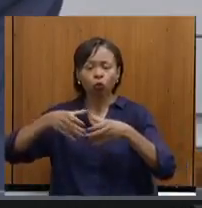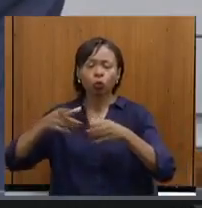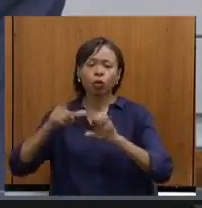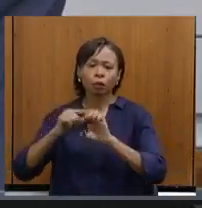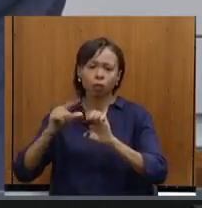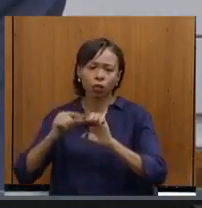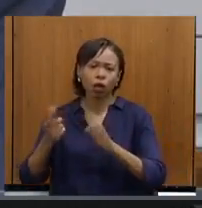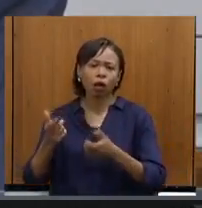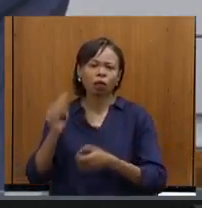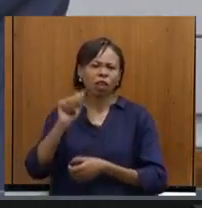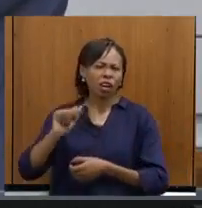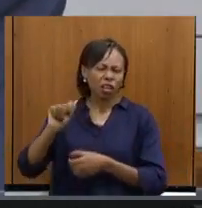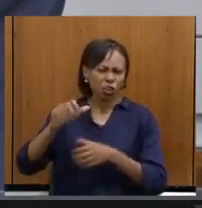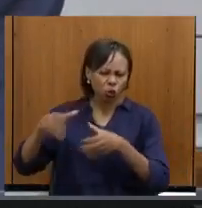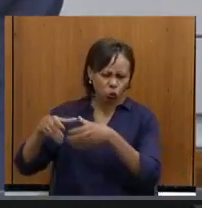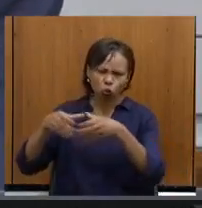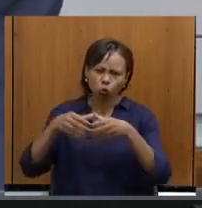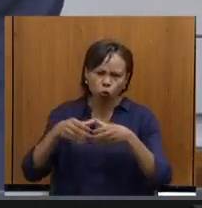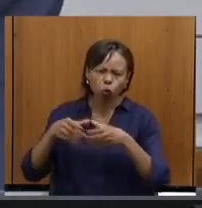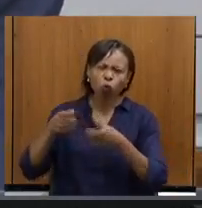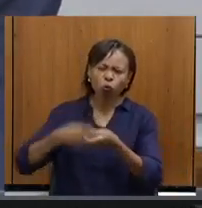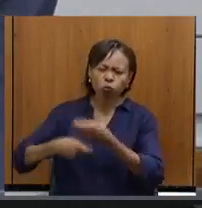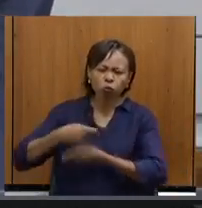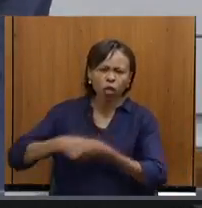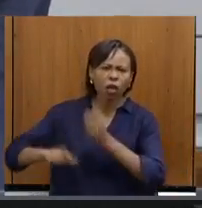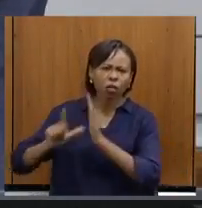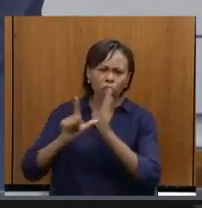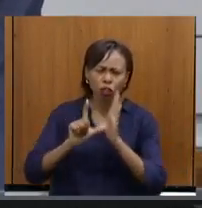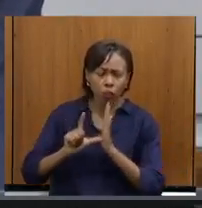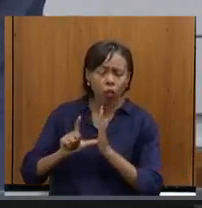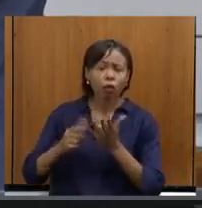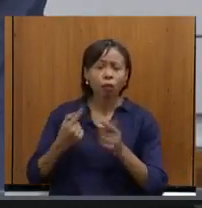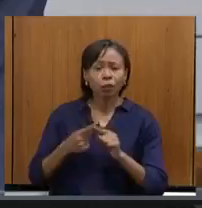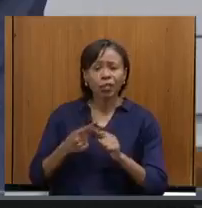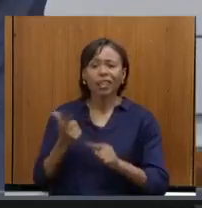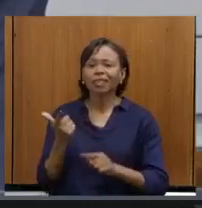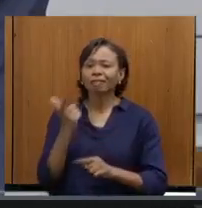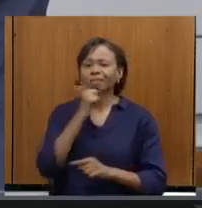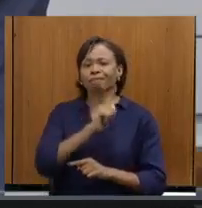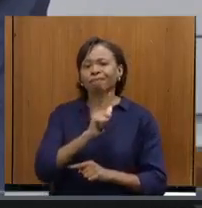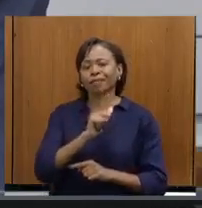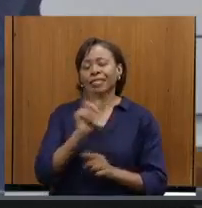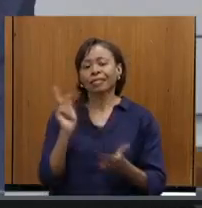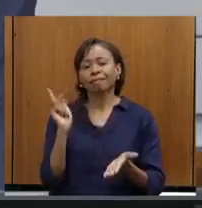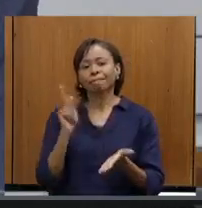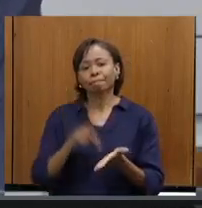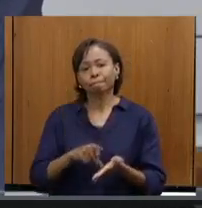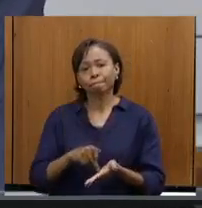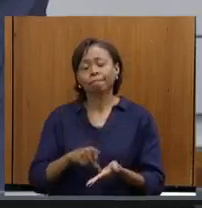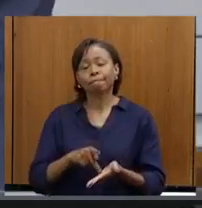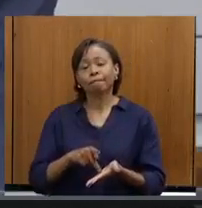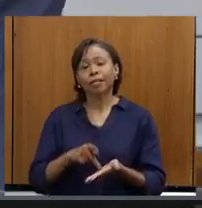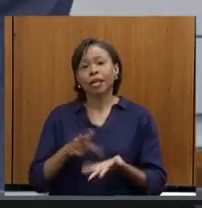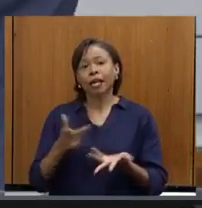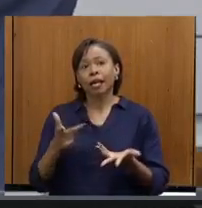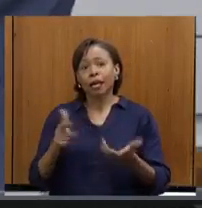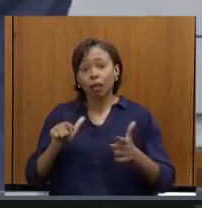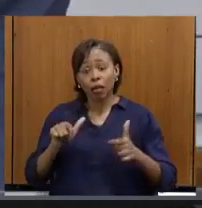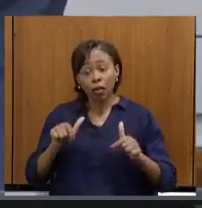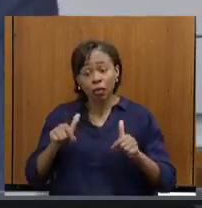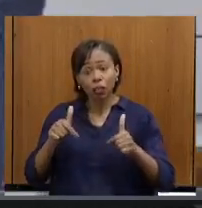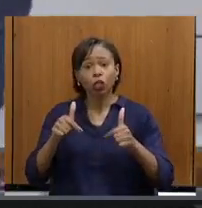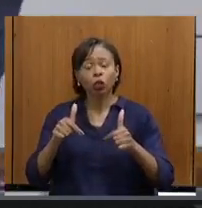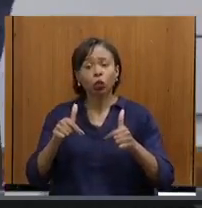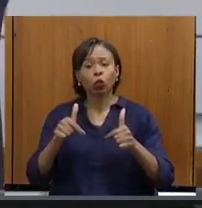associações comerciais, porque assim nós vamos conseguir realmente colocar em prática tudo aquilo que a gente construiu